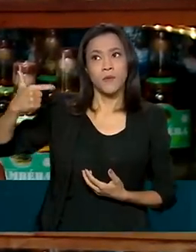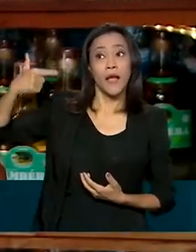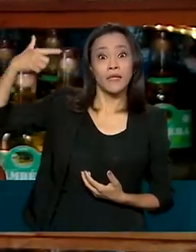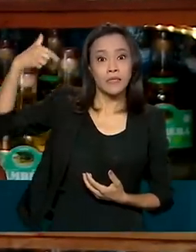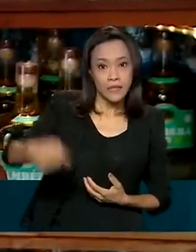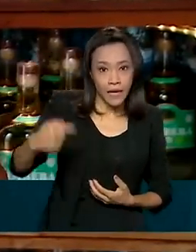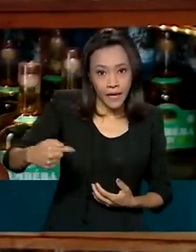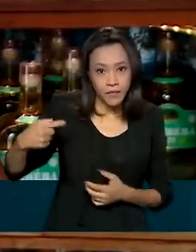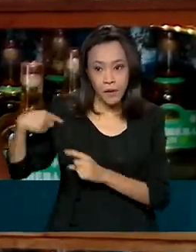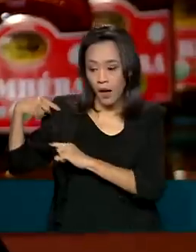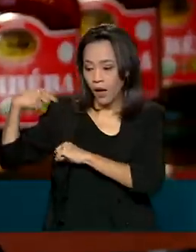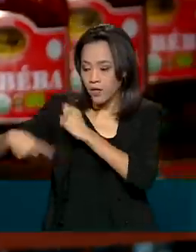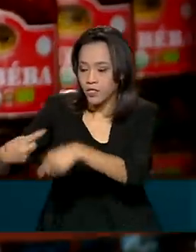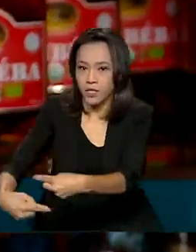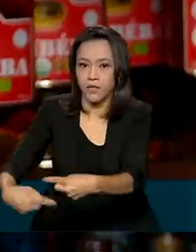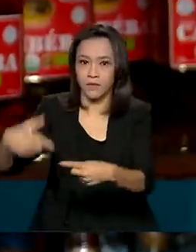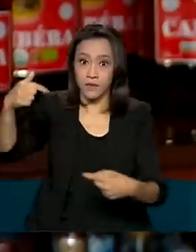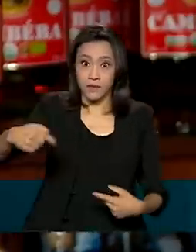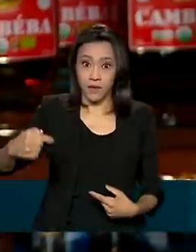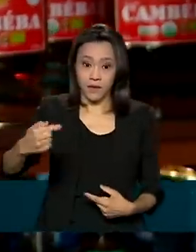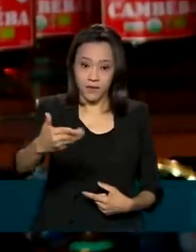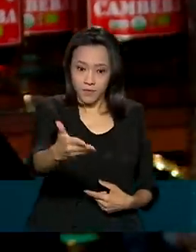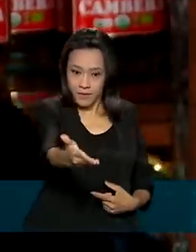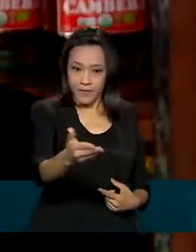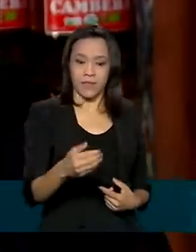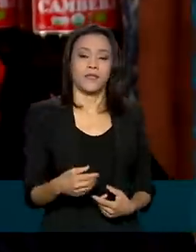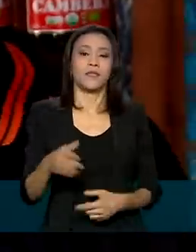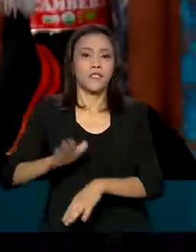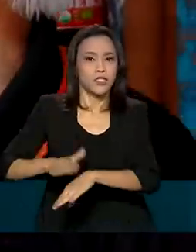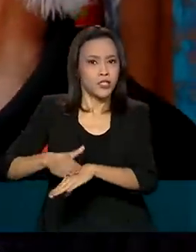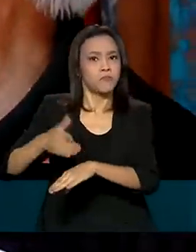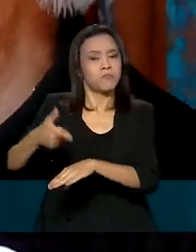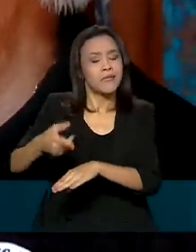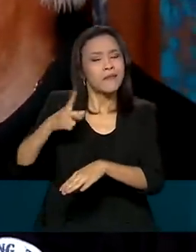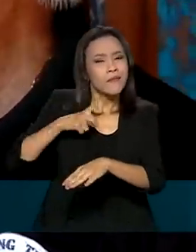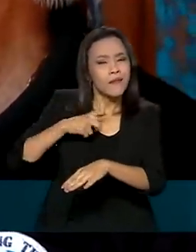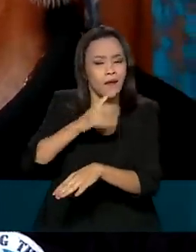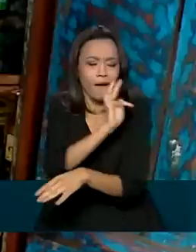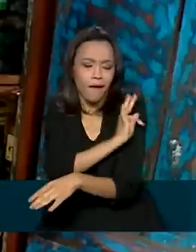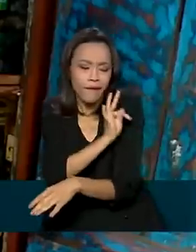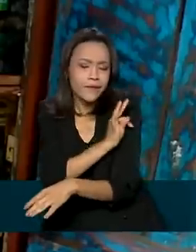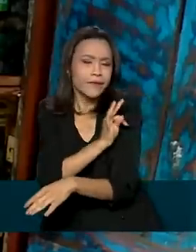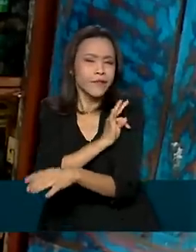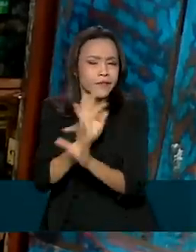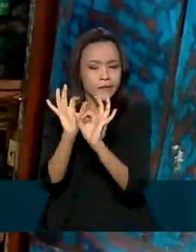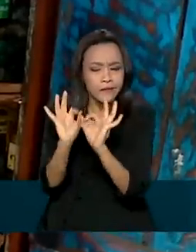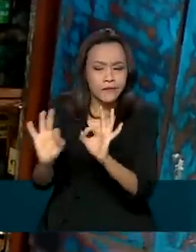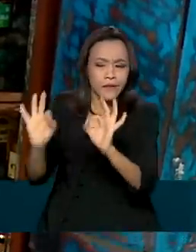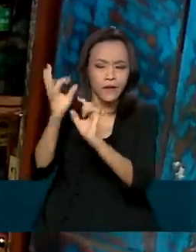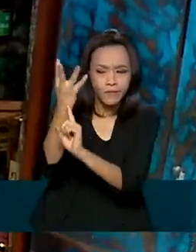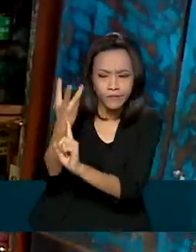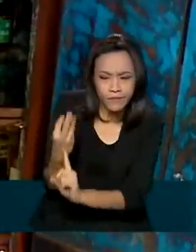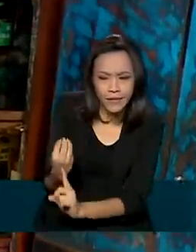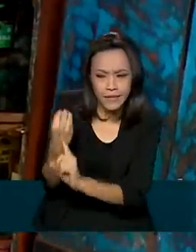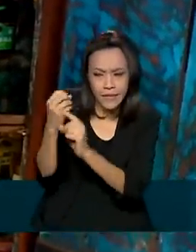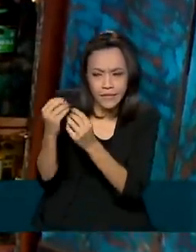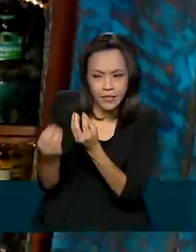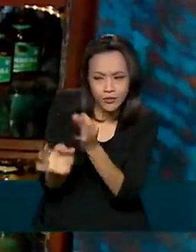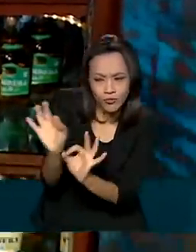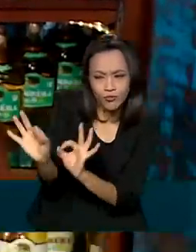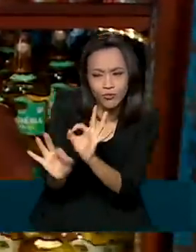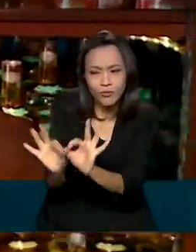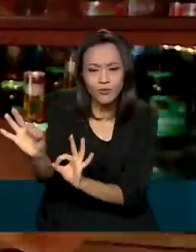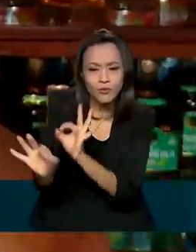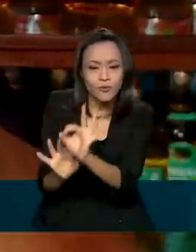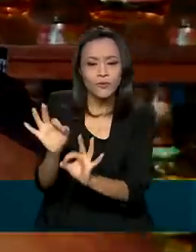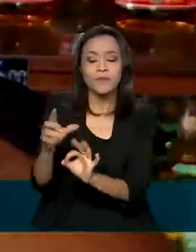produtores do destilado. E explica que quando feita com técnicas artesanais, a bebida é rica em sabores e tem